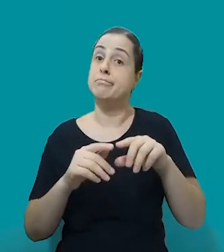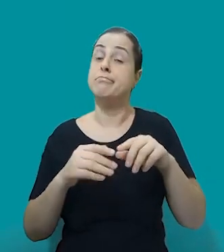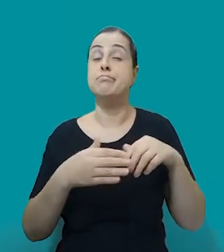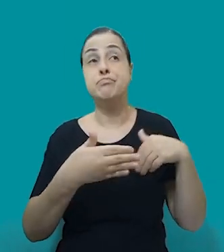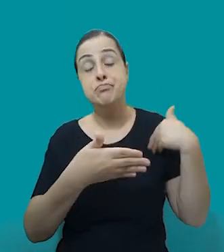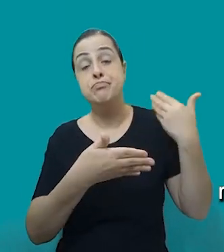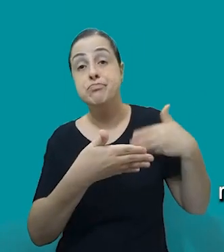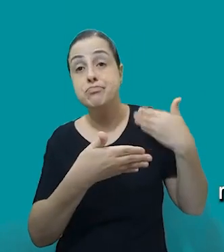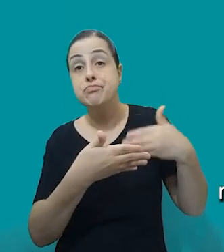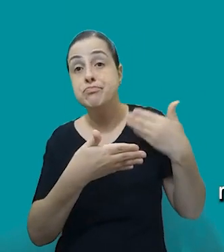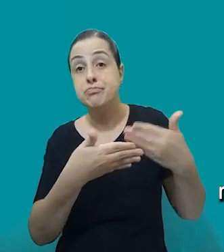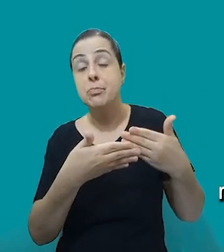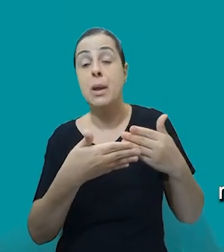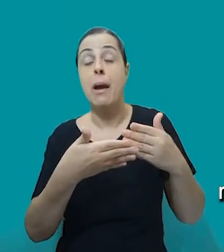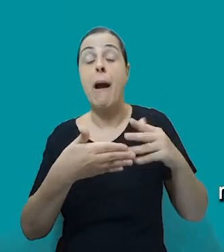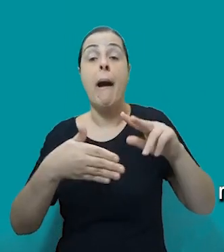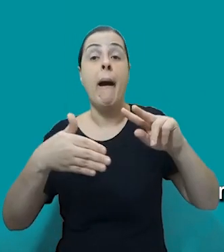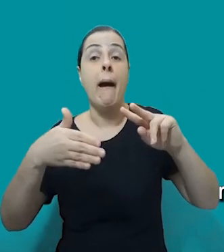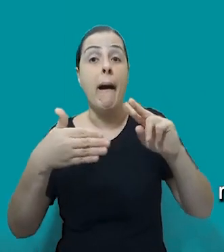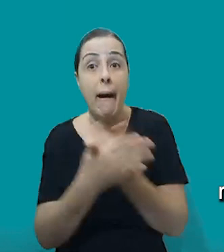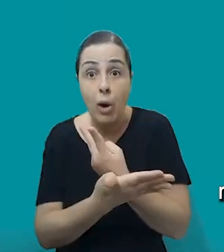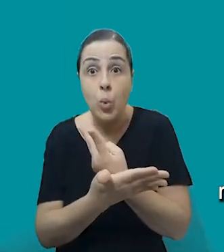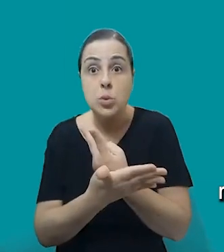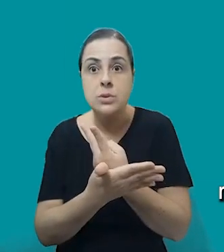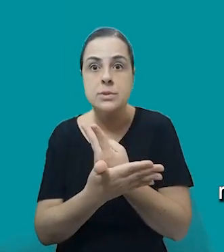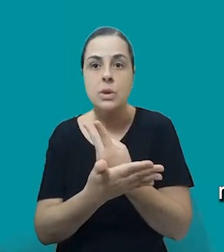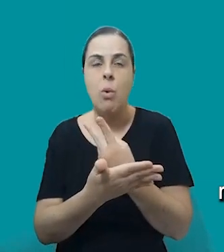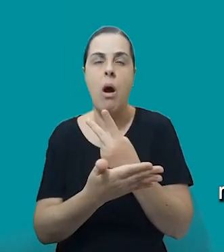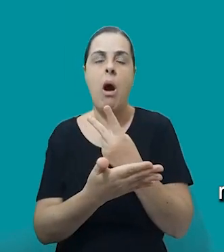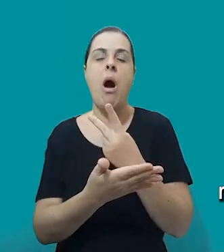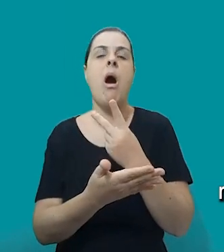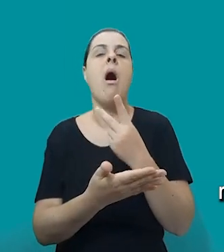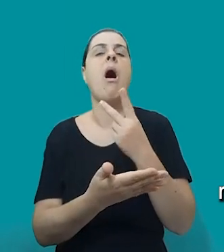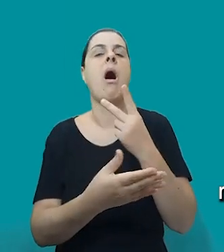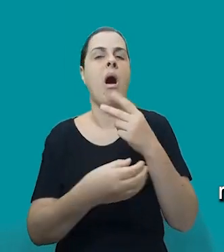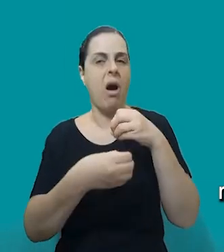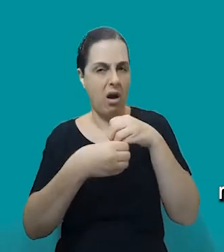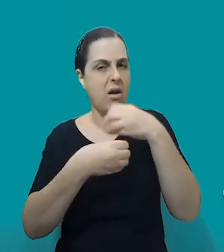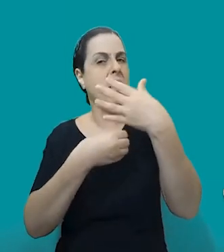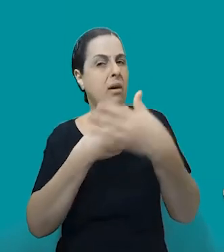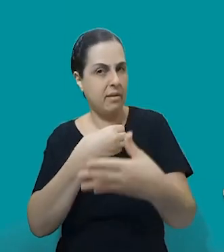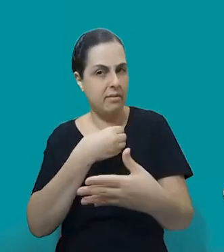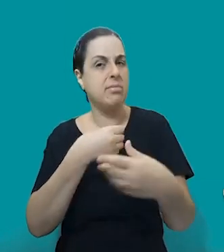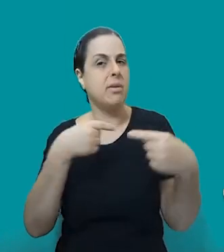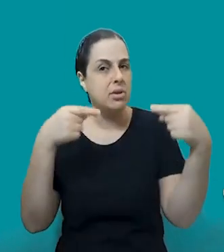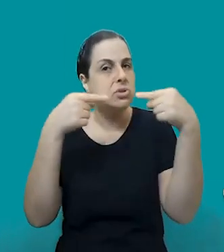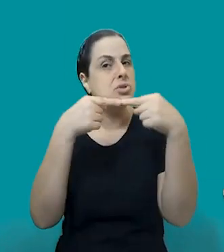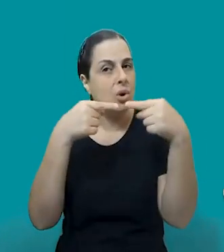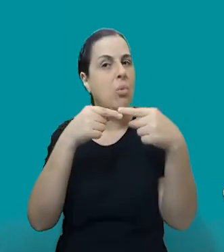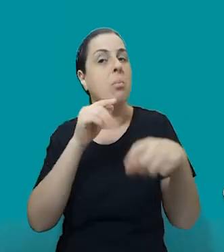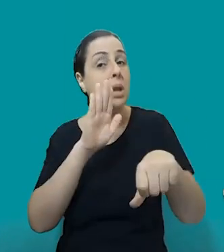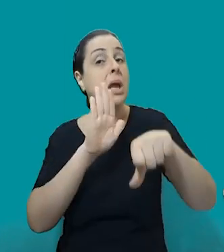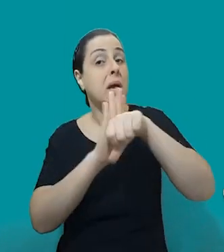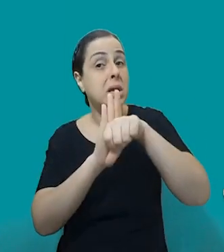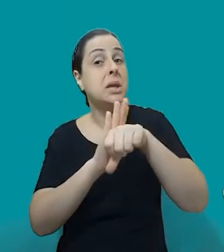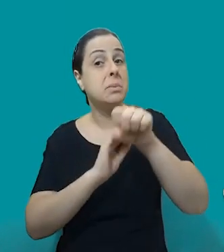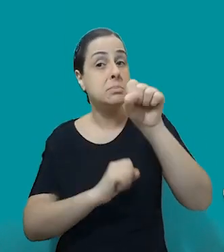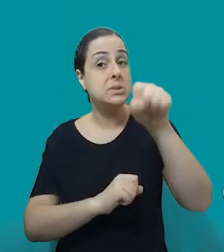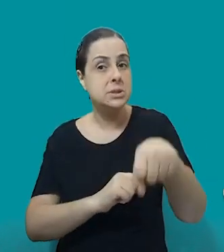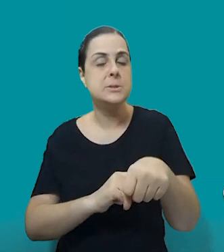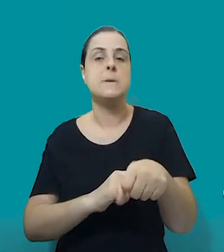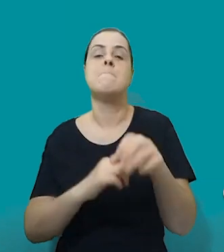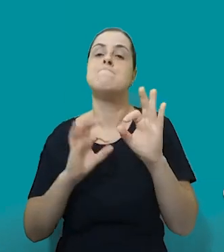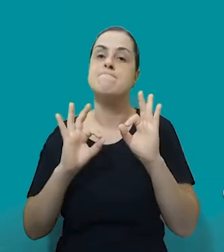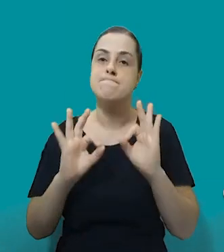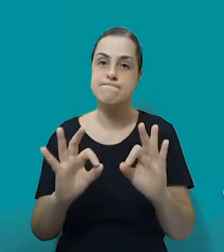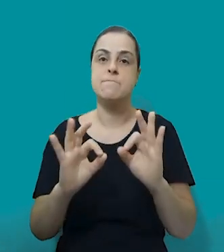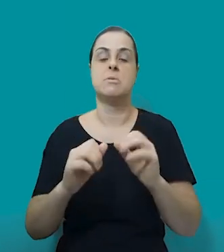recentes que fizeram com que a gente, então, caracterizasse aquilo. Então, isso para falar que muitas das condutas que a gente sofria e que